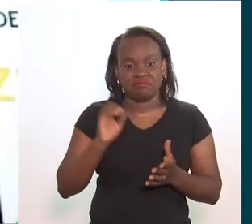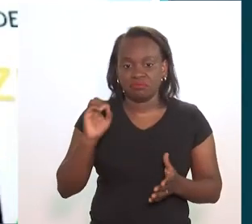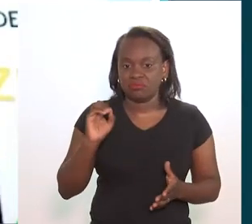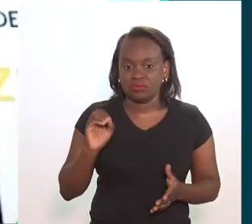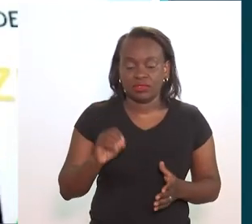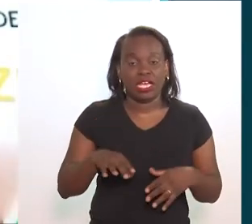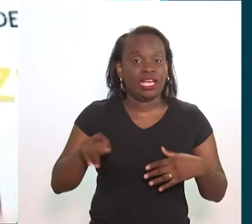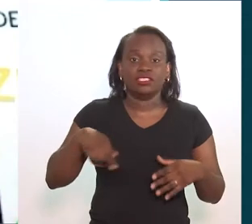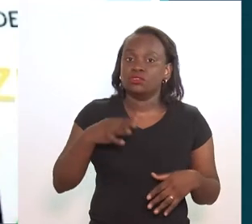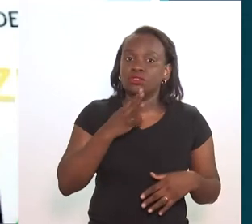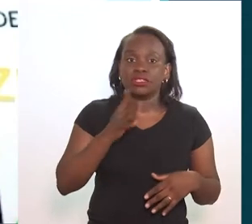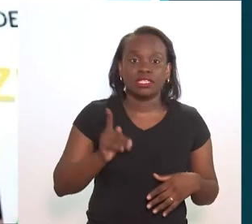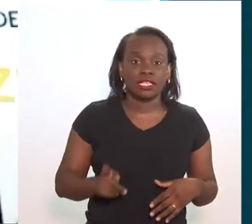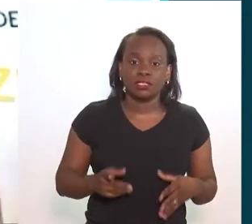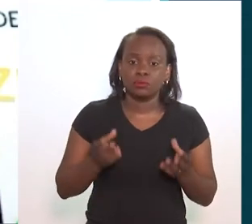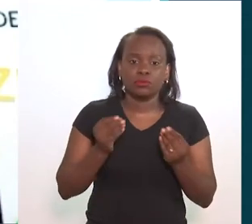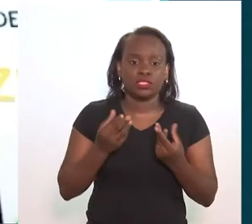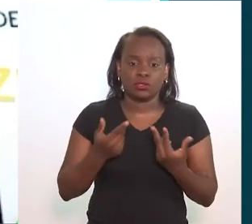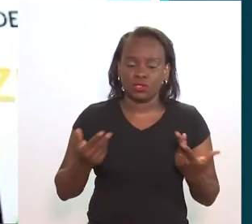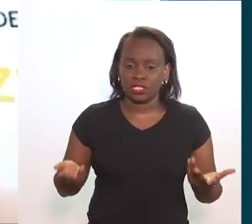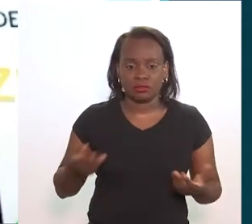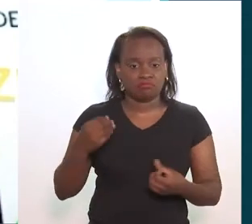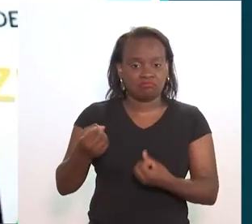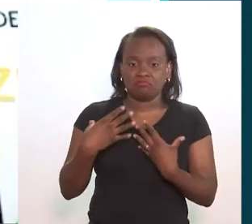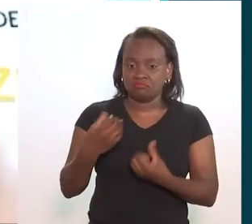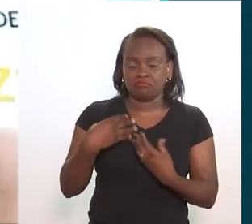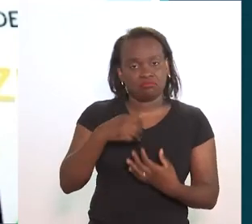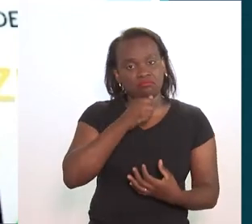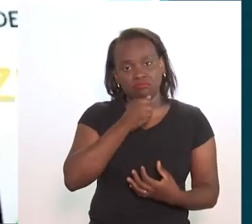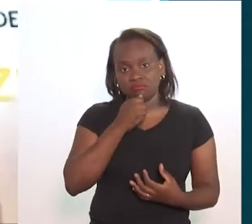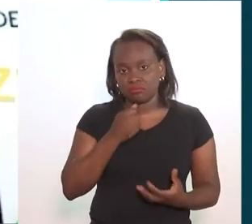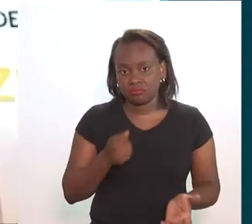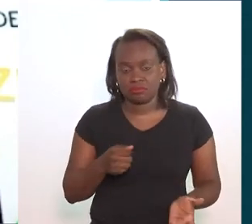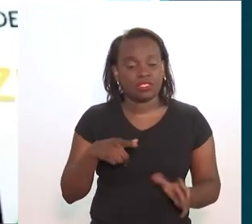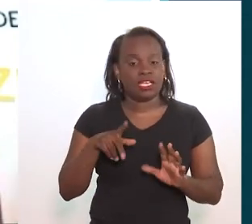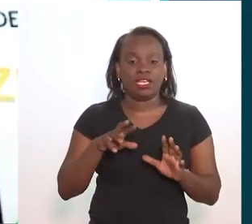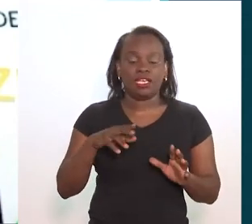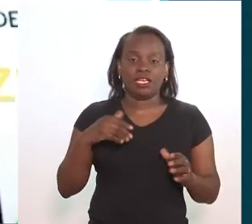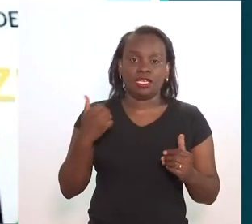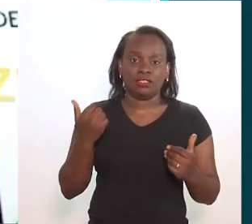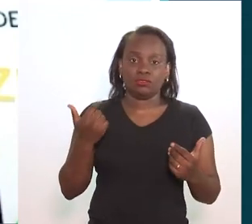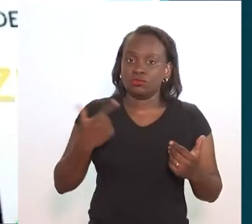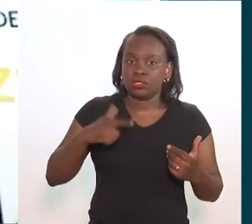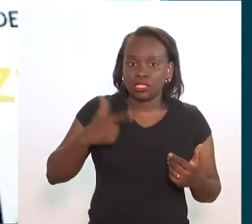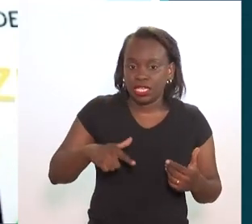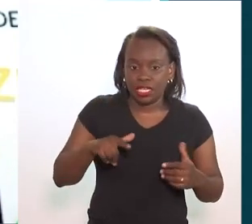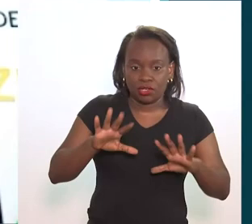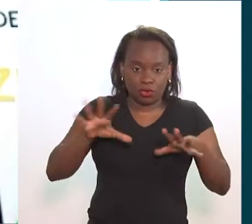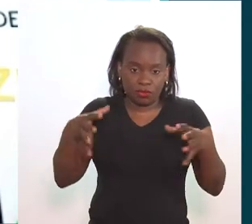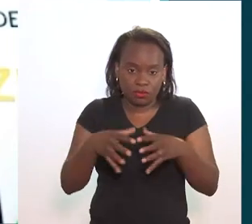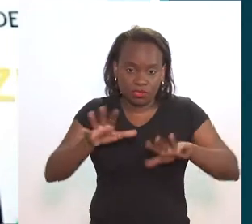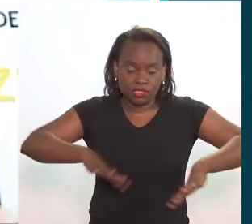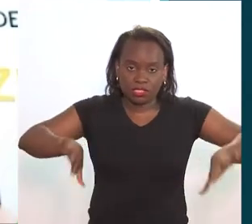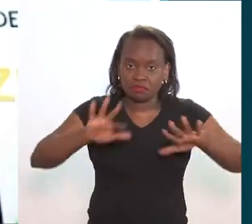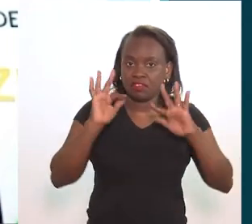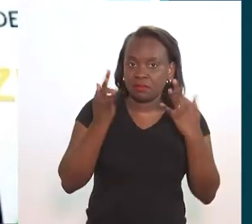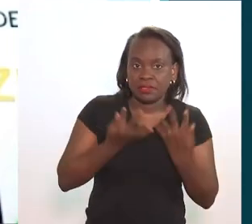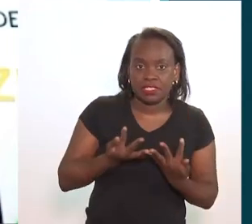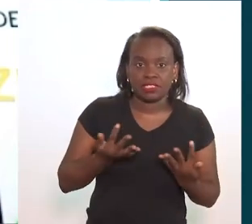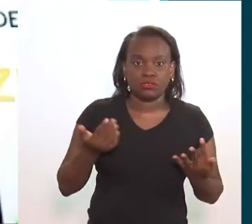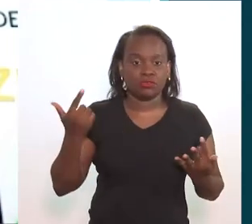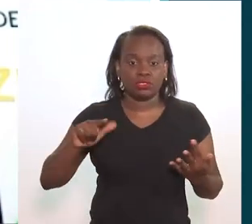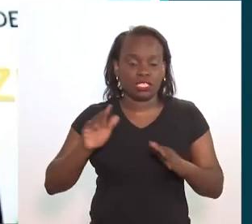sobre os sonhos é totalmente ausente. A gente não conhece muito, a gente não é instruído, nem com